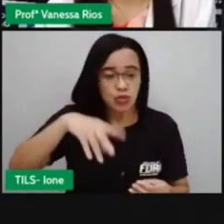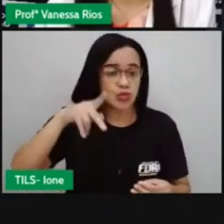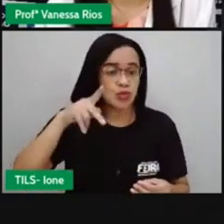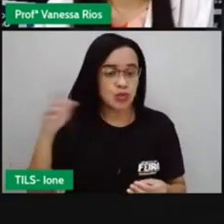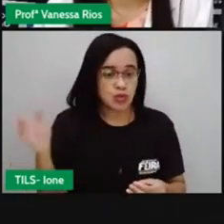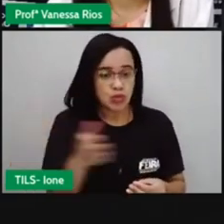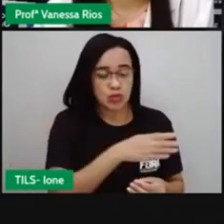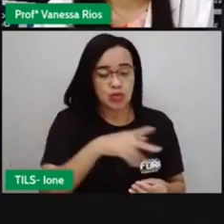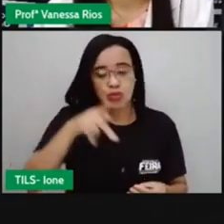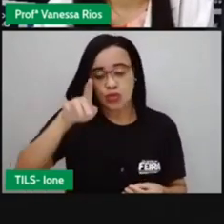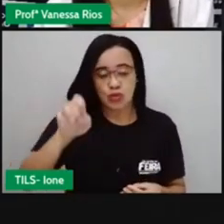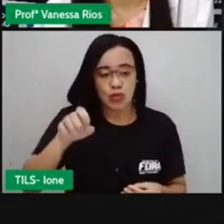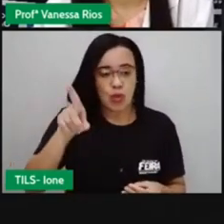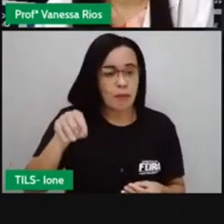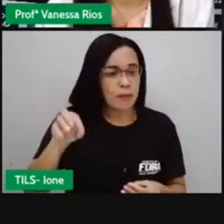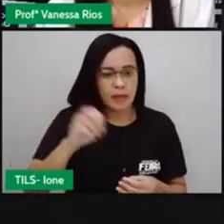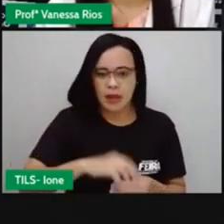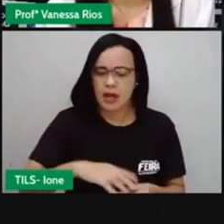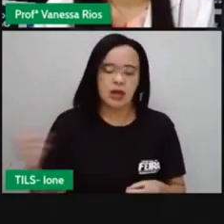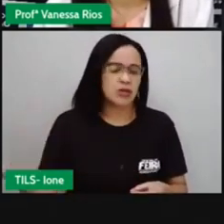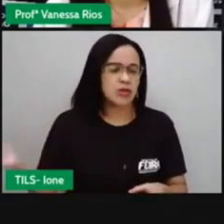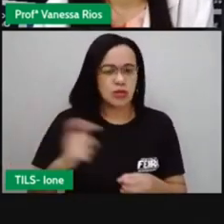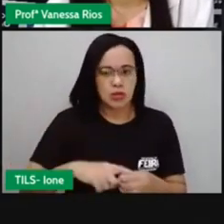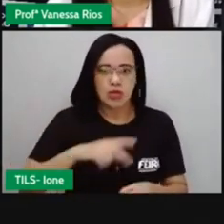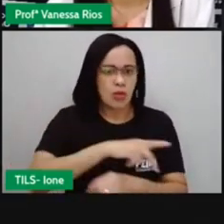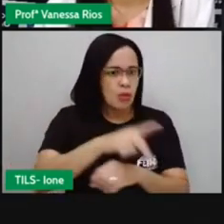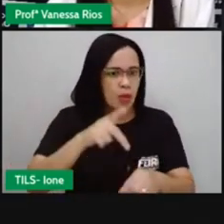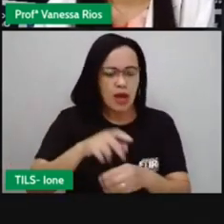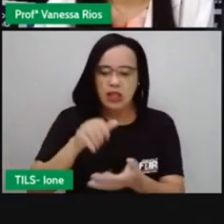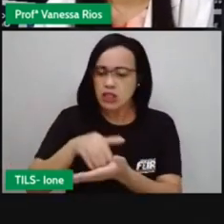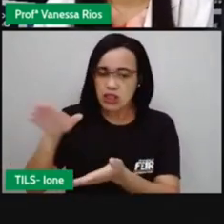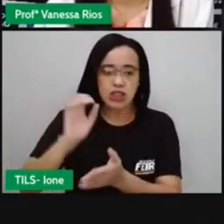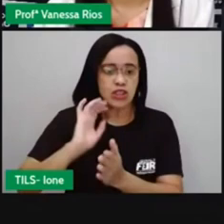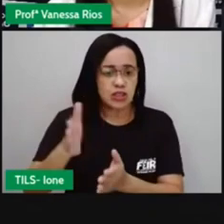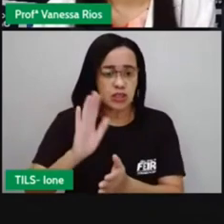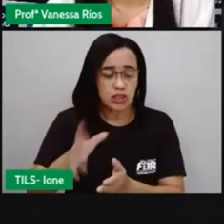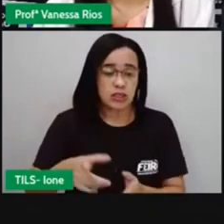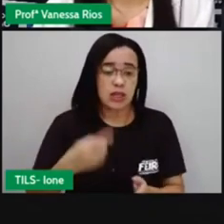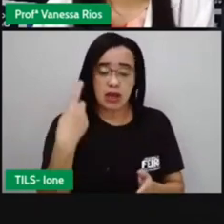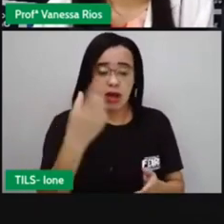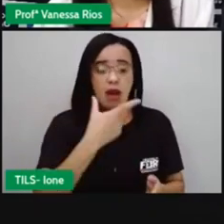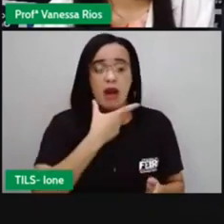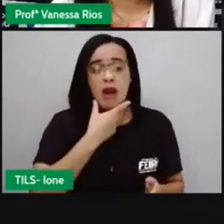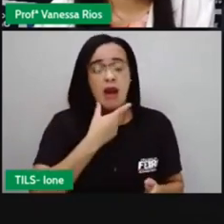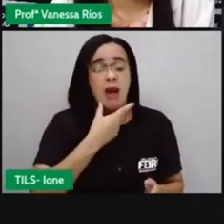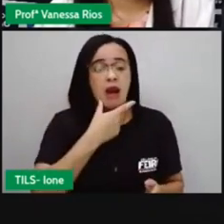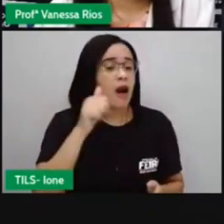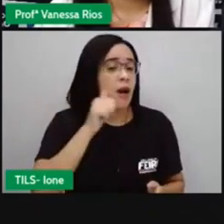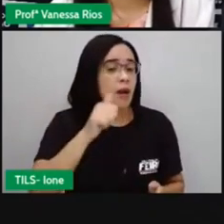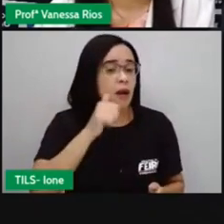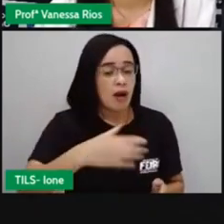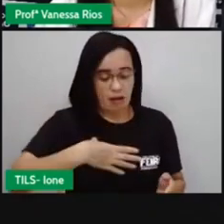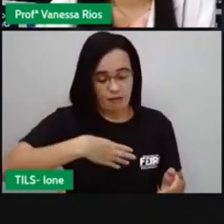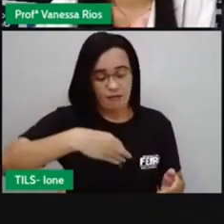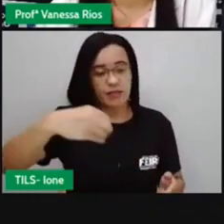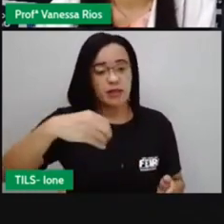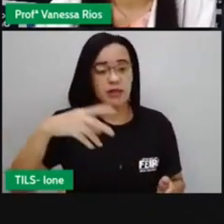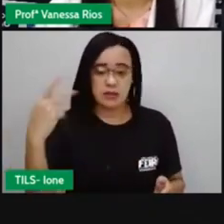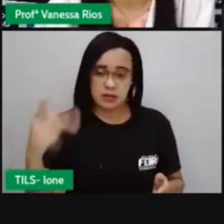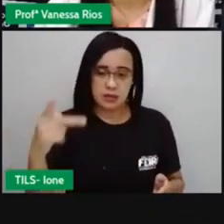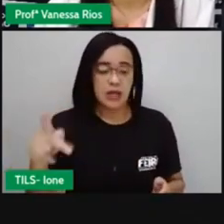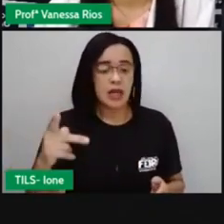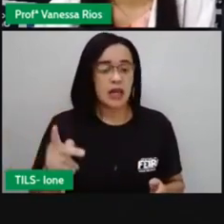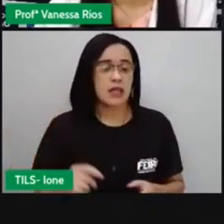aqui a sua filha, a princesa Isabel, e algumas outras pessoas que pertenciam à família. Arrumaram aí as malas e já no dia